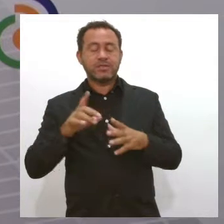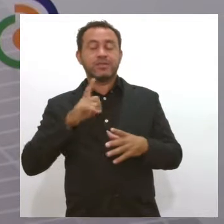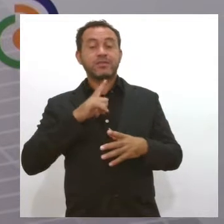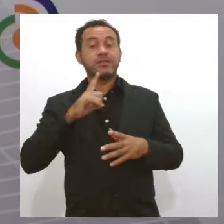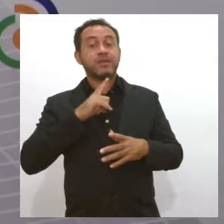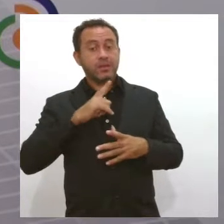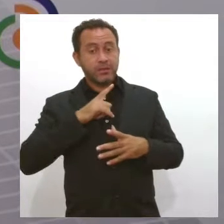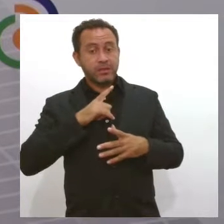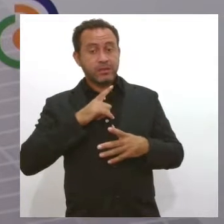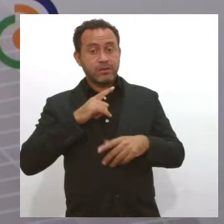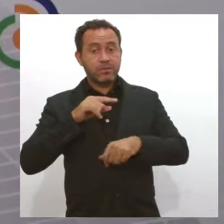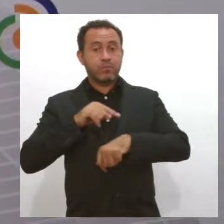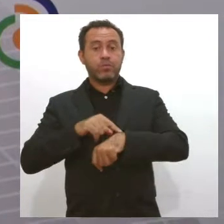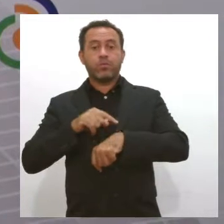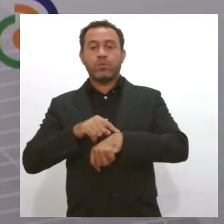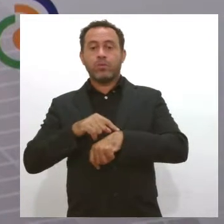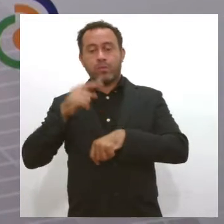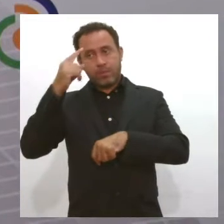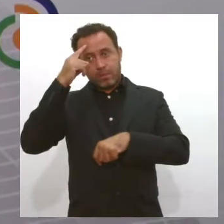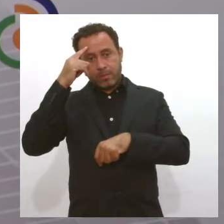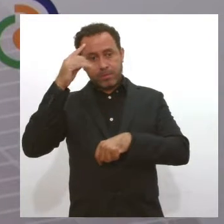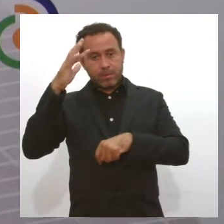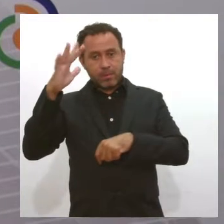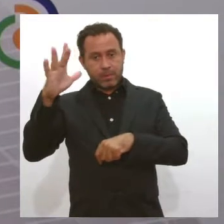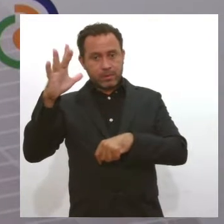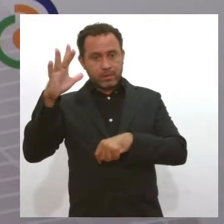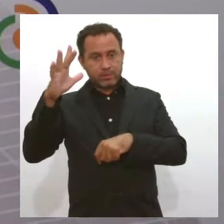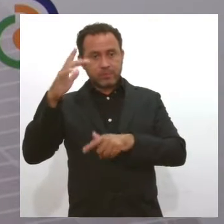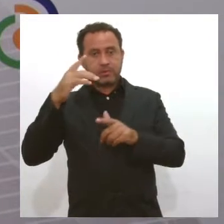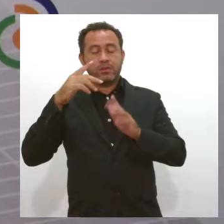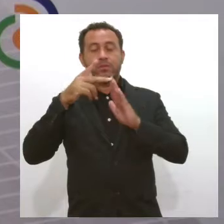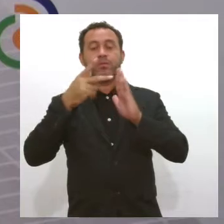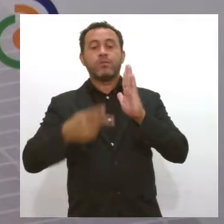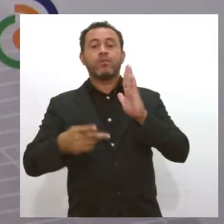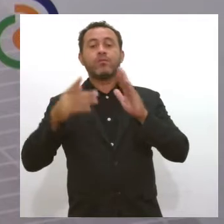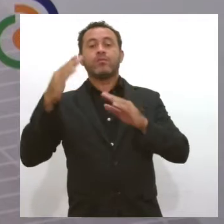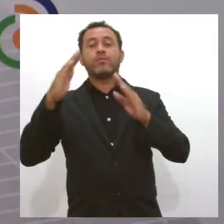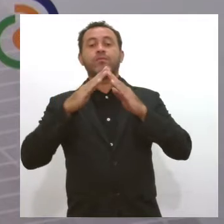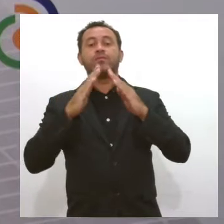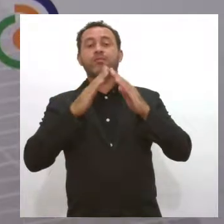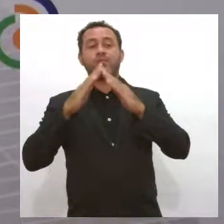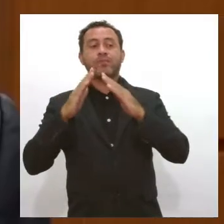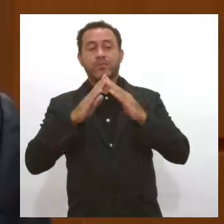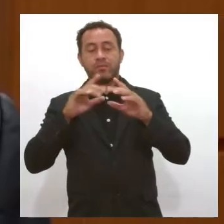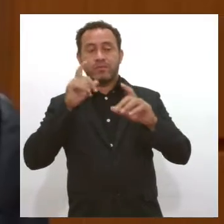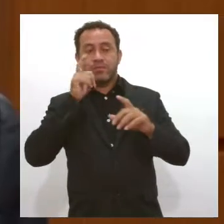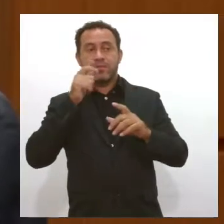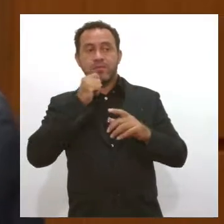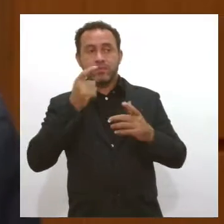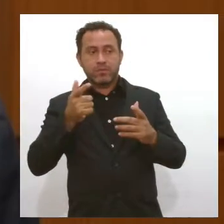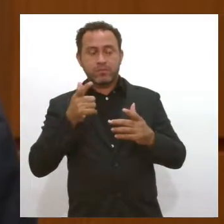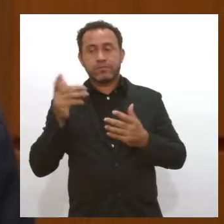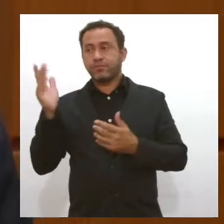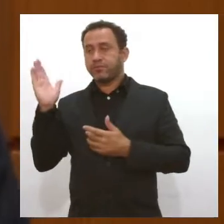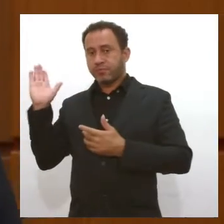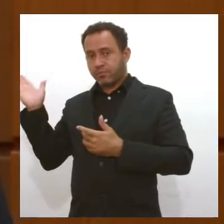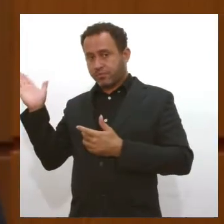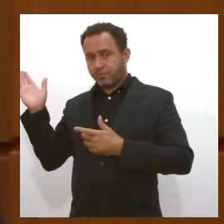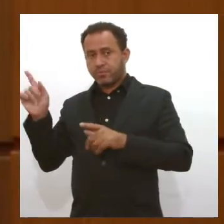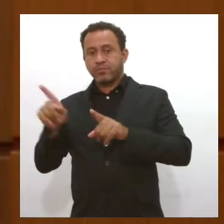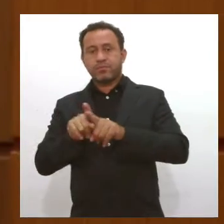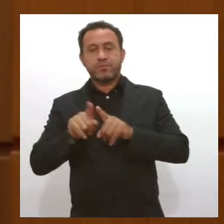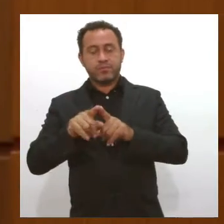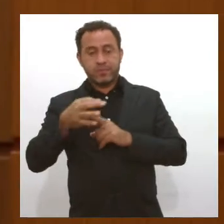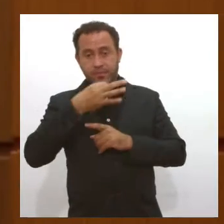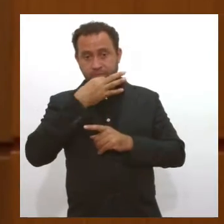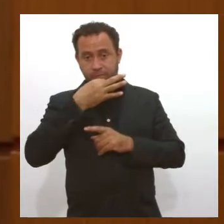ter um momento para refletir a respeito do programa de habitação na Grande Aracaju. Zezinho Sobral também comentou